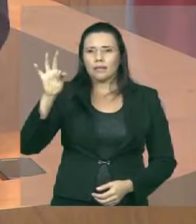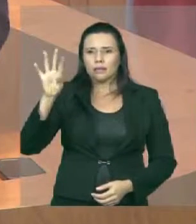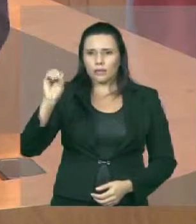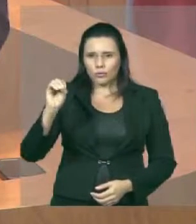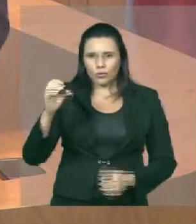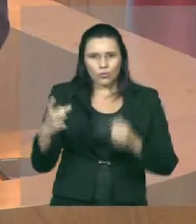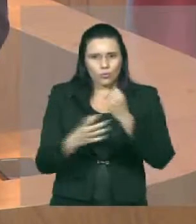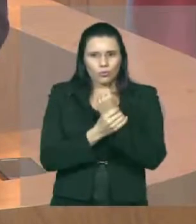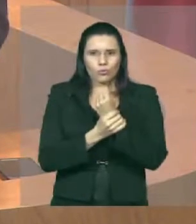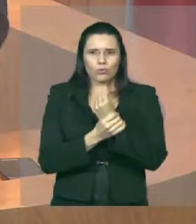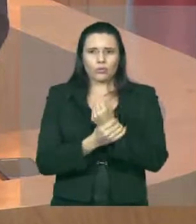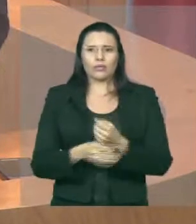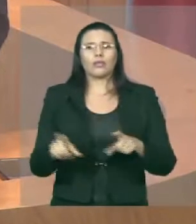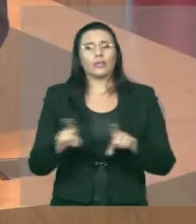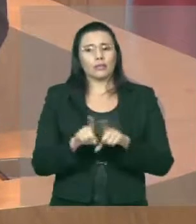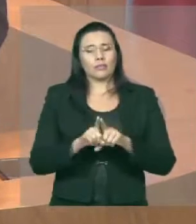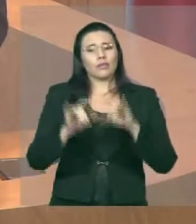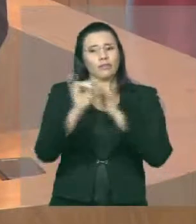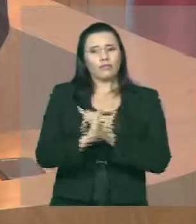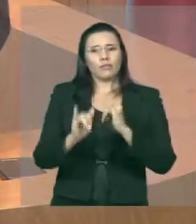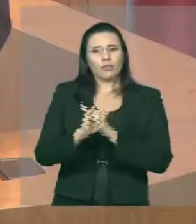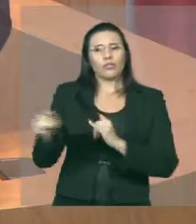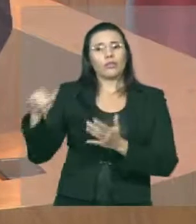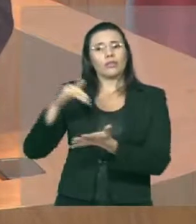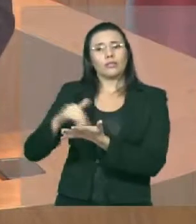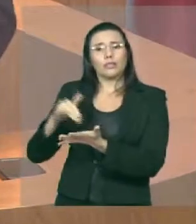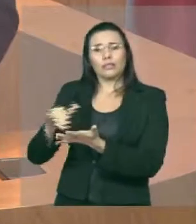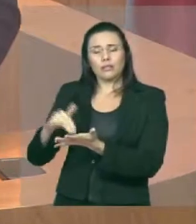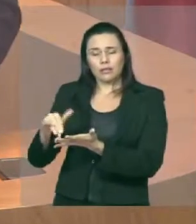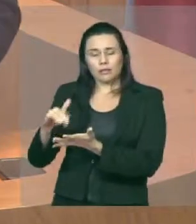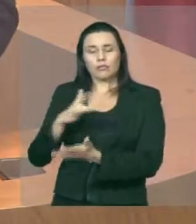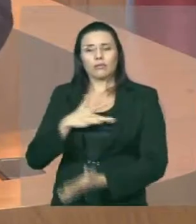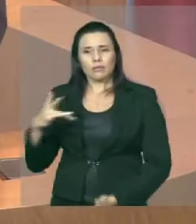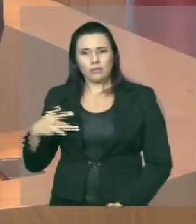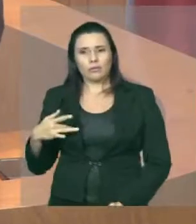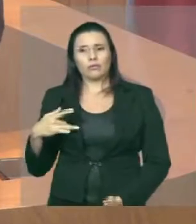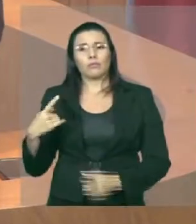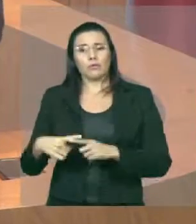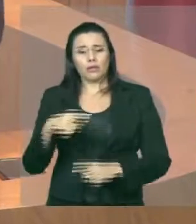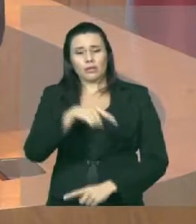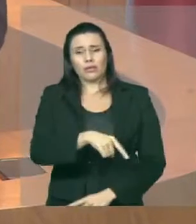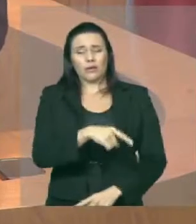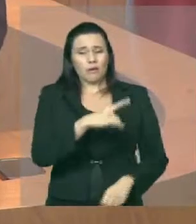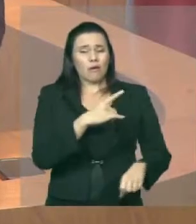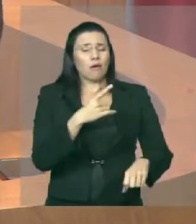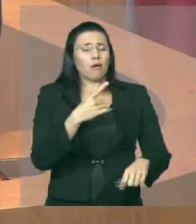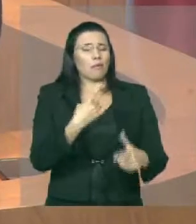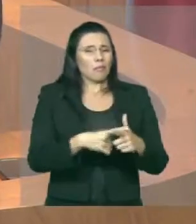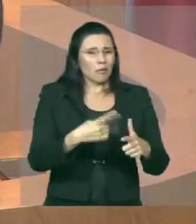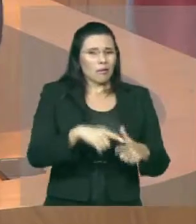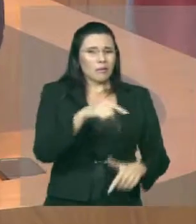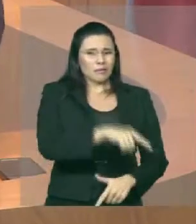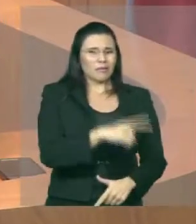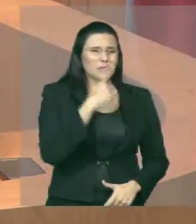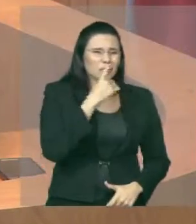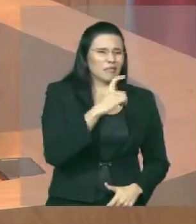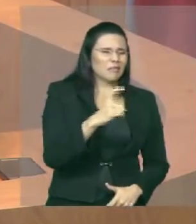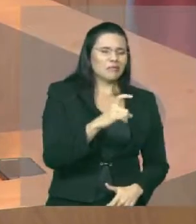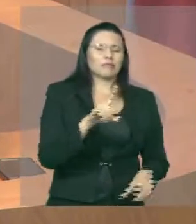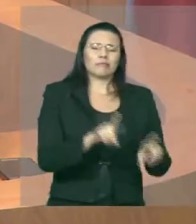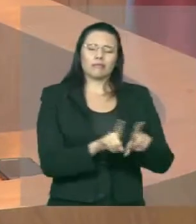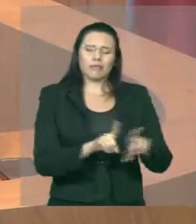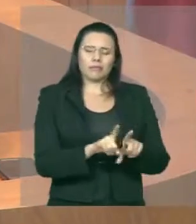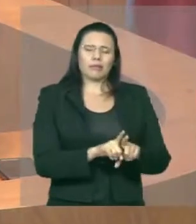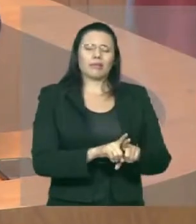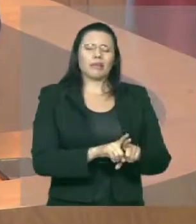ao secretário de saúde, porque é uma questão de saúde isso aqui, nós estamos mandando ao Ministério